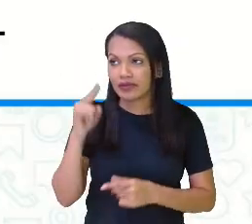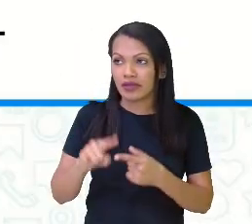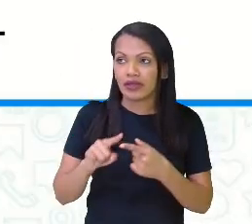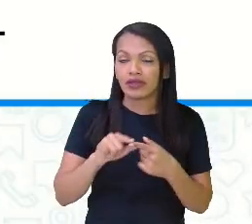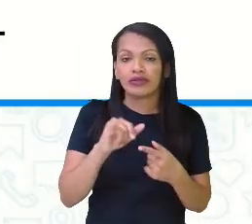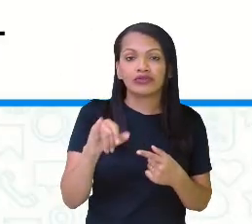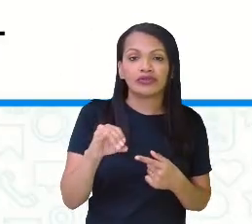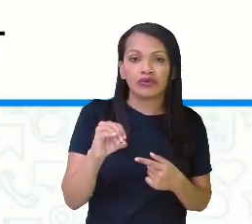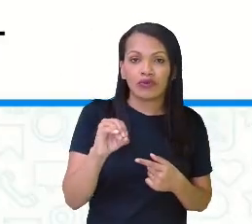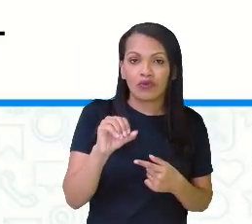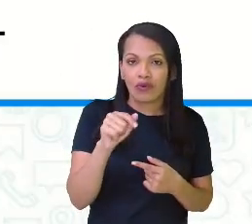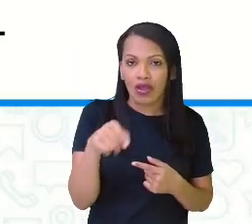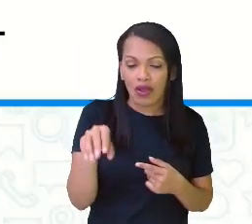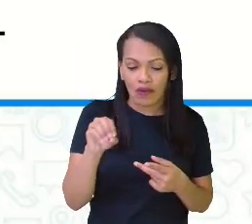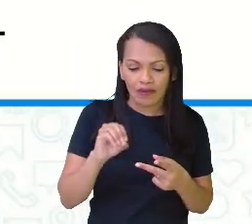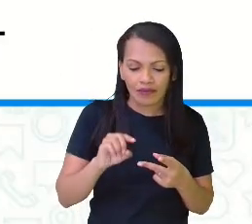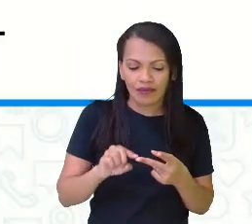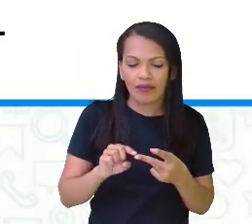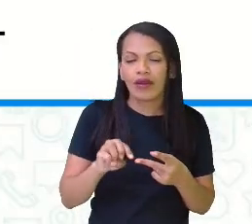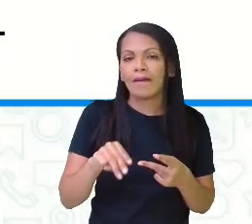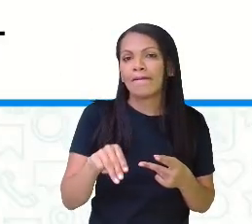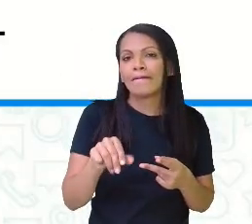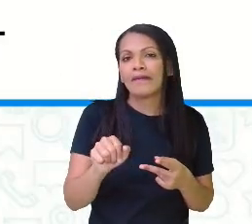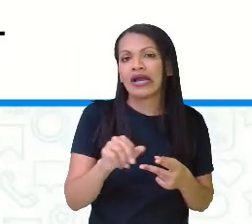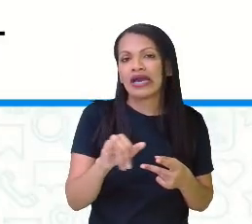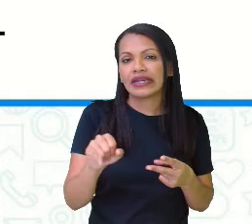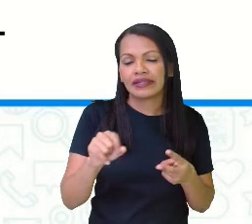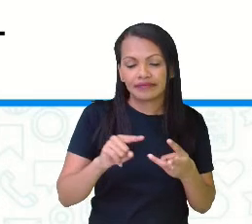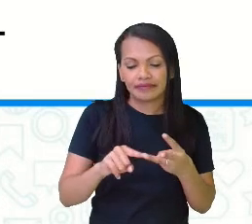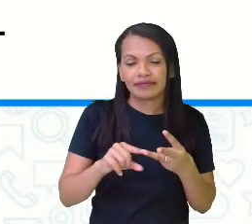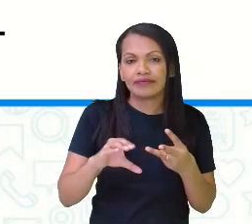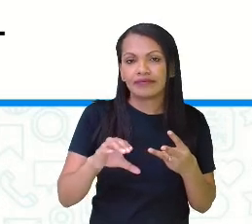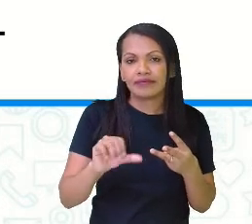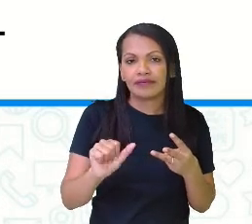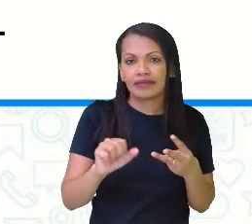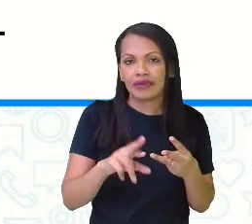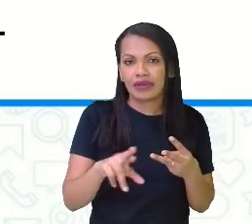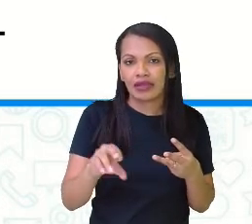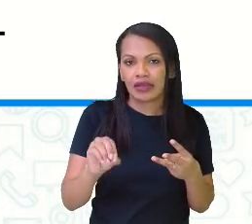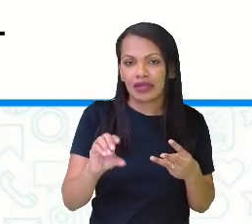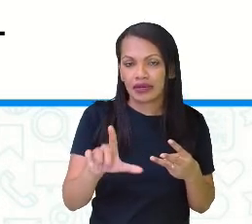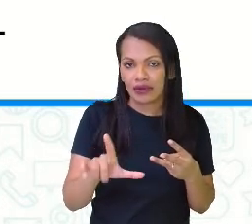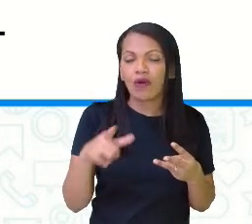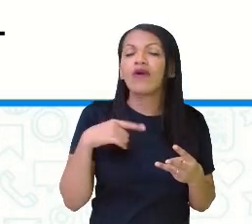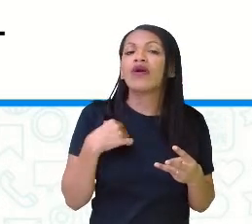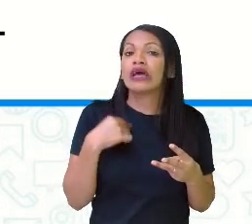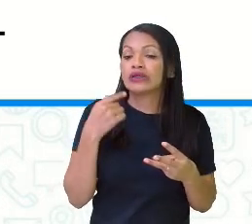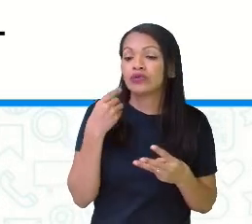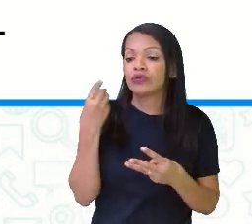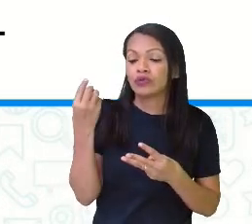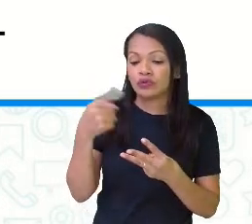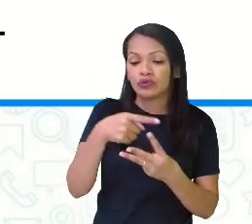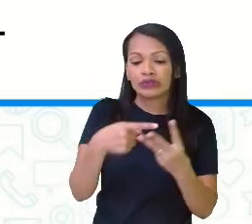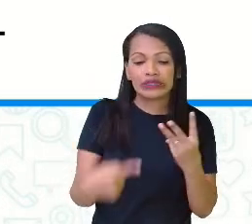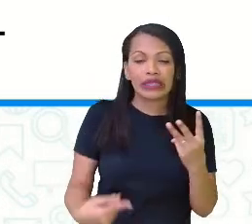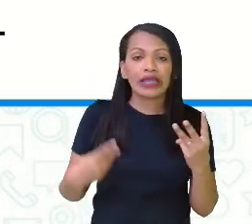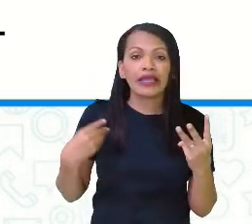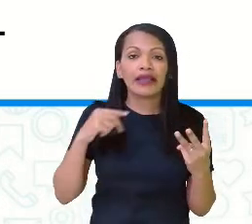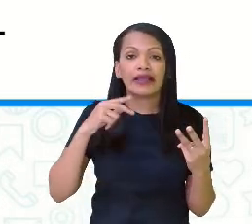Carol. João, Maria e Carol ganharam a mesma barra de chocolate, certo?